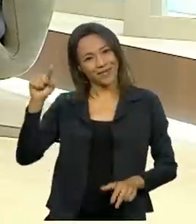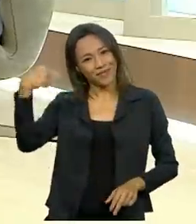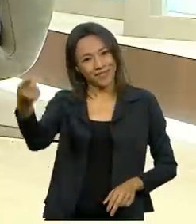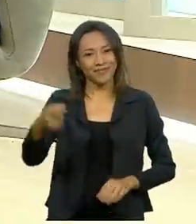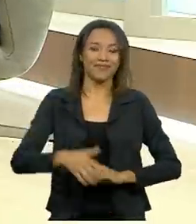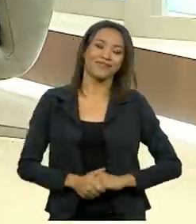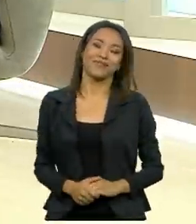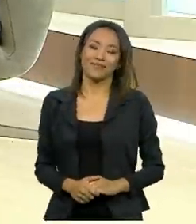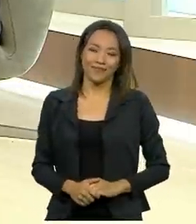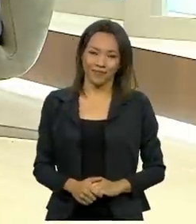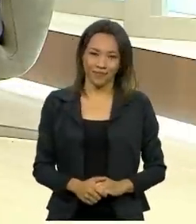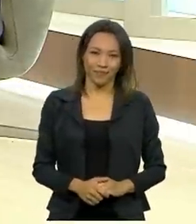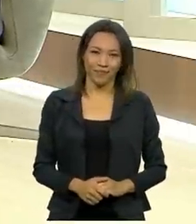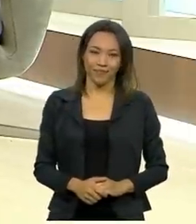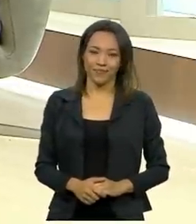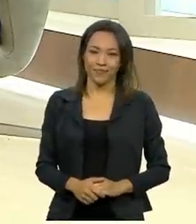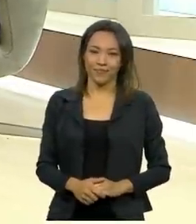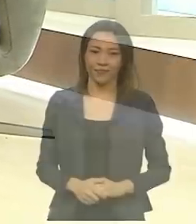programa.